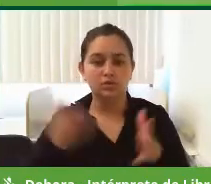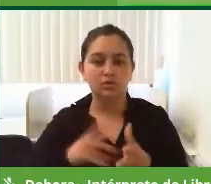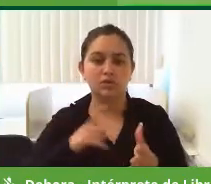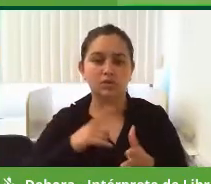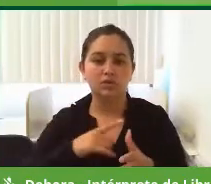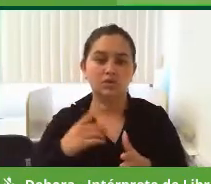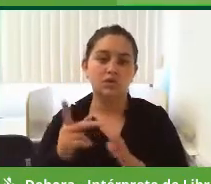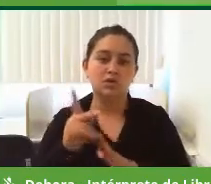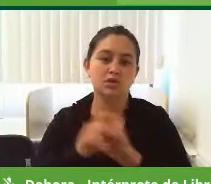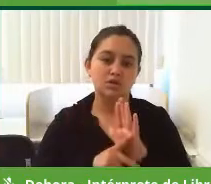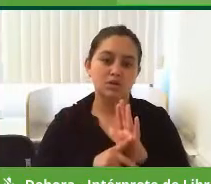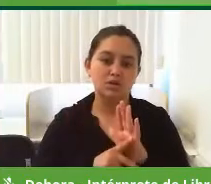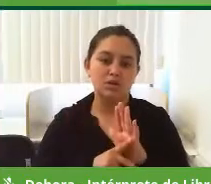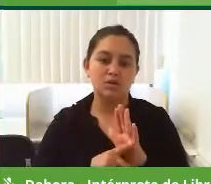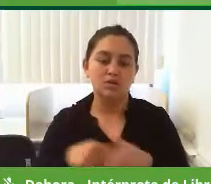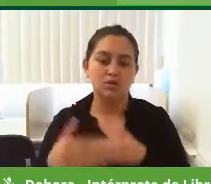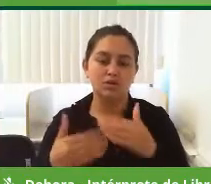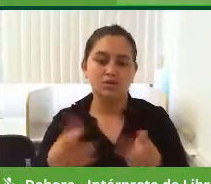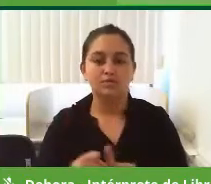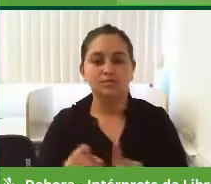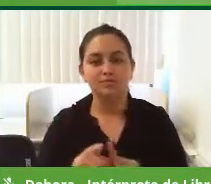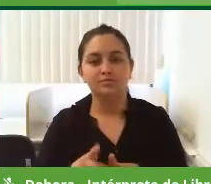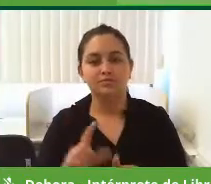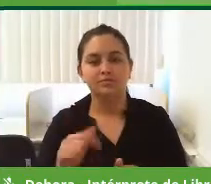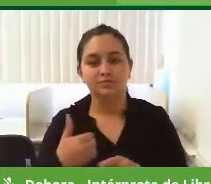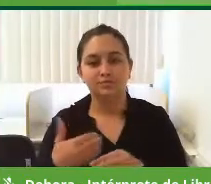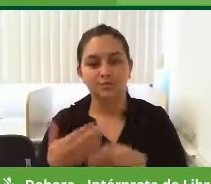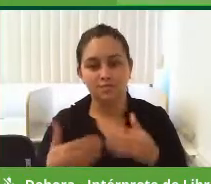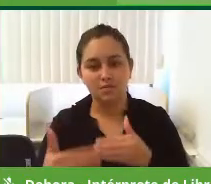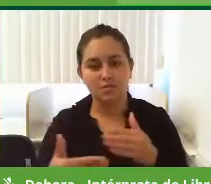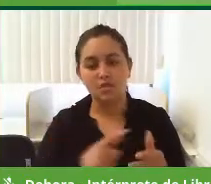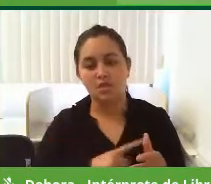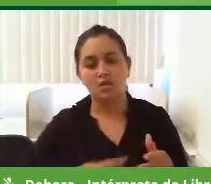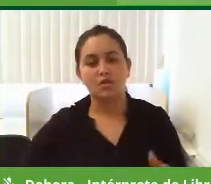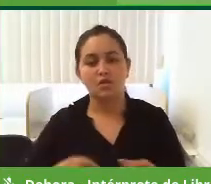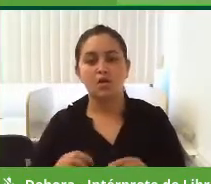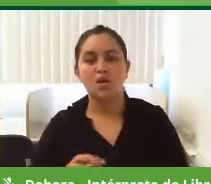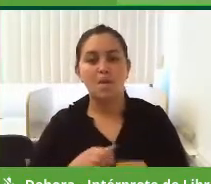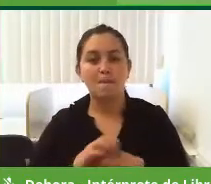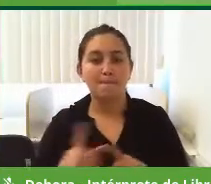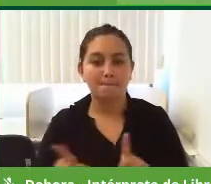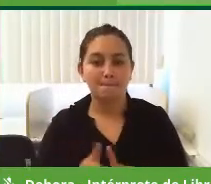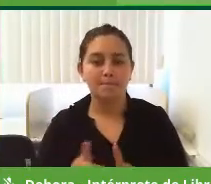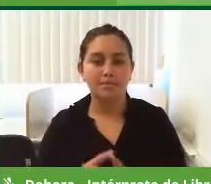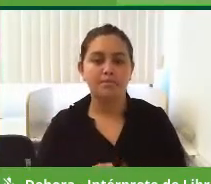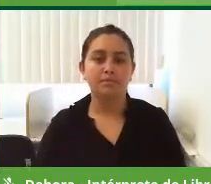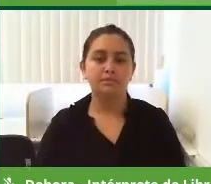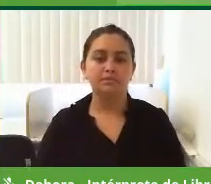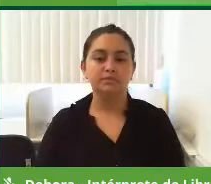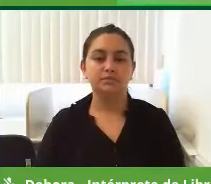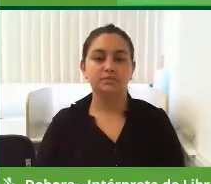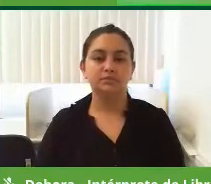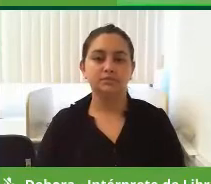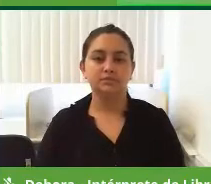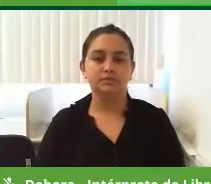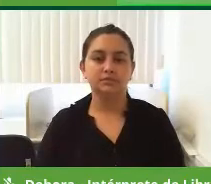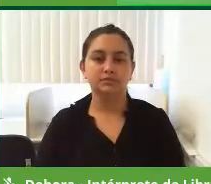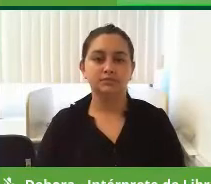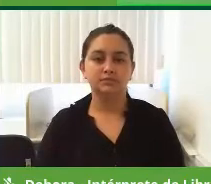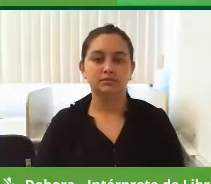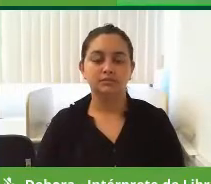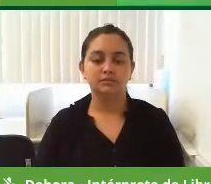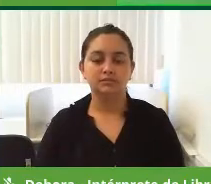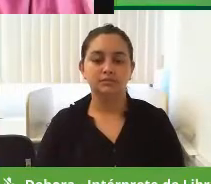andando por aí já nesse sentido, tá certo? E dentro do nosso plano de governo nós vamos aprimorando mais também essa questão. Ok,